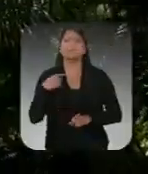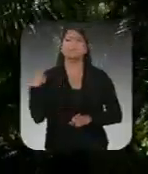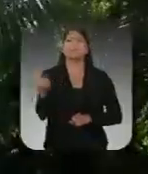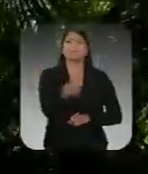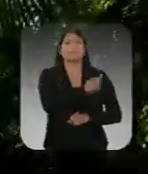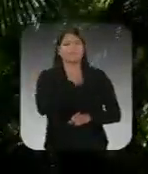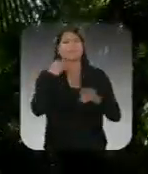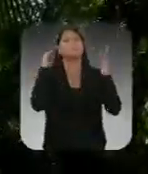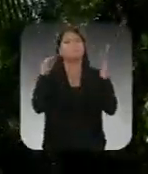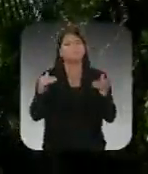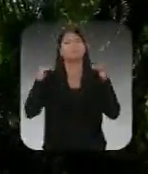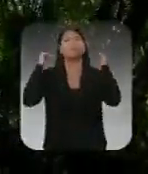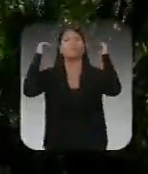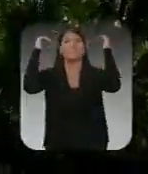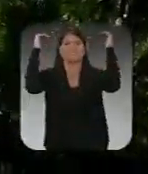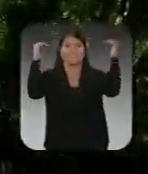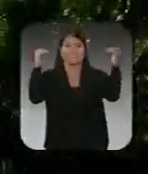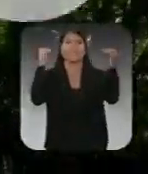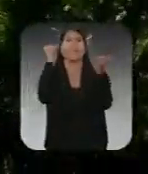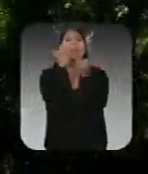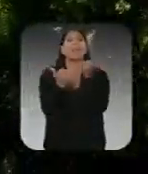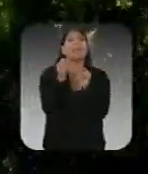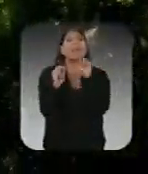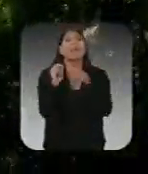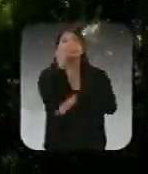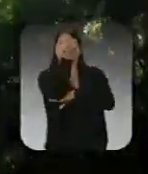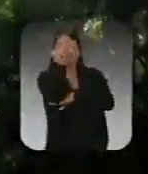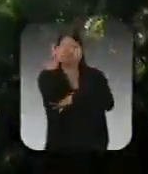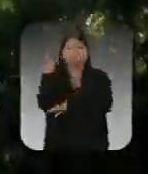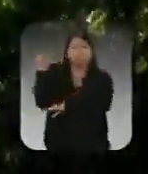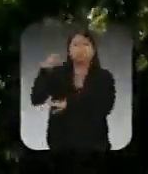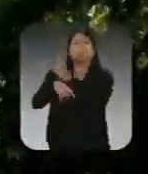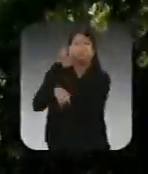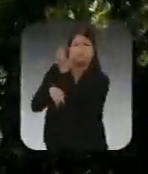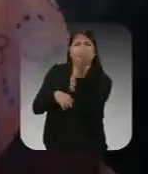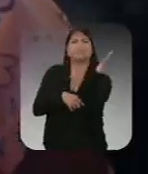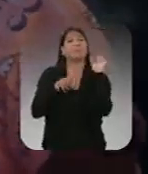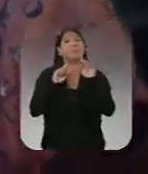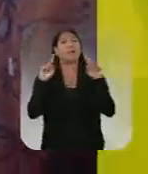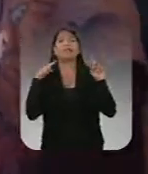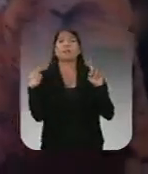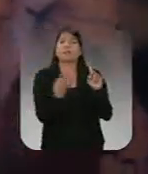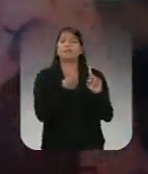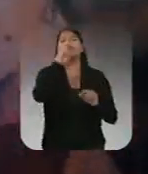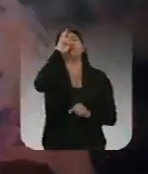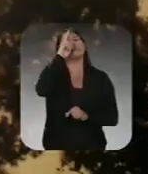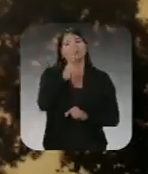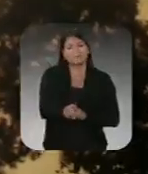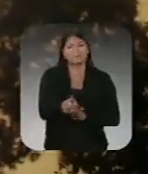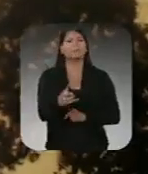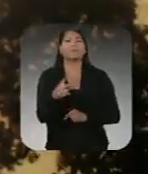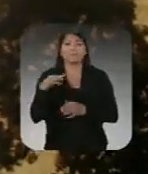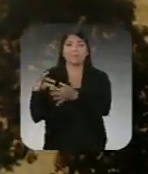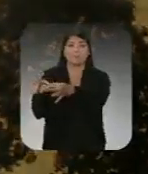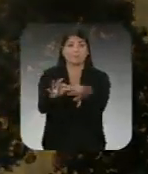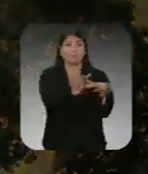Somos grandes como a floresta. Somos fortes,